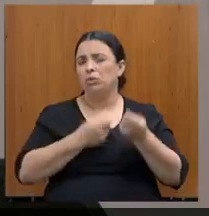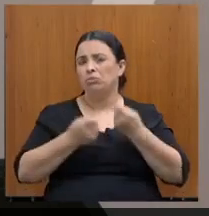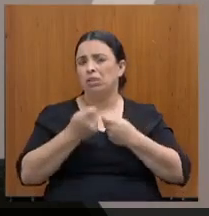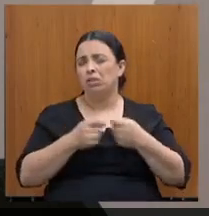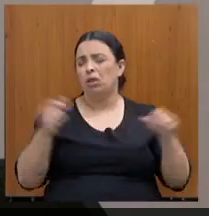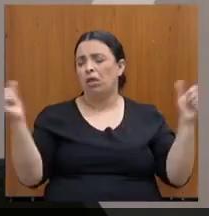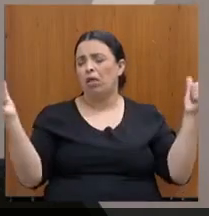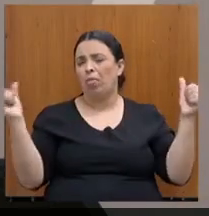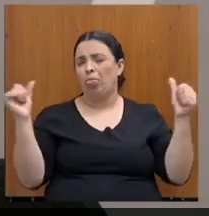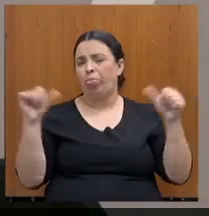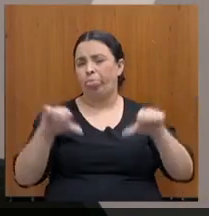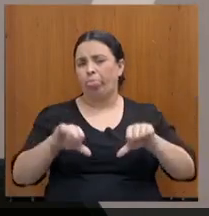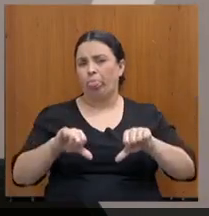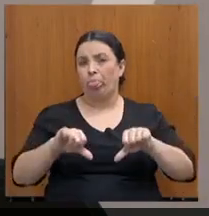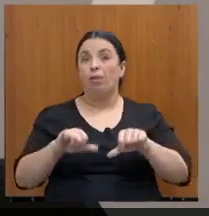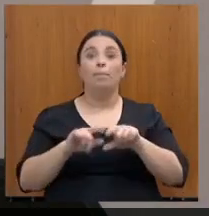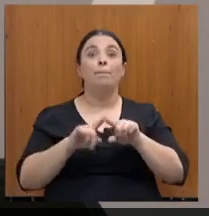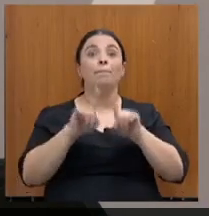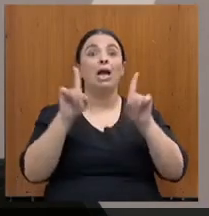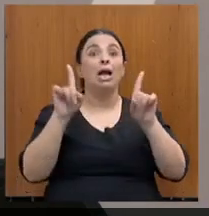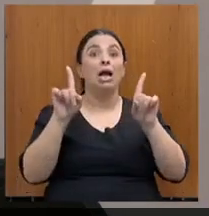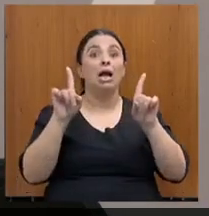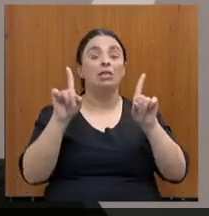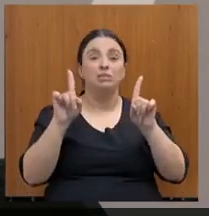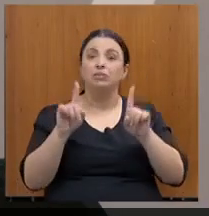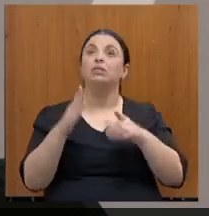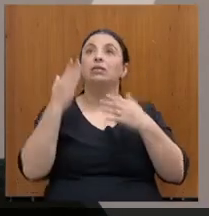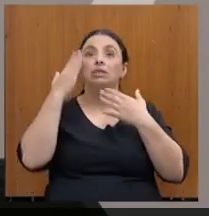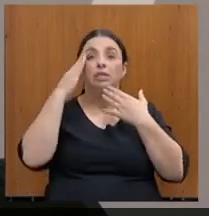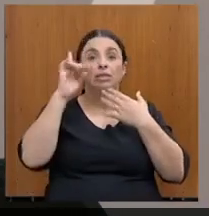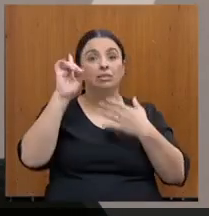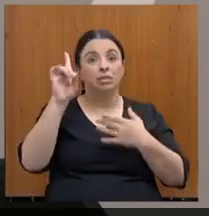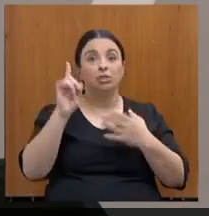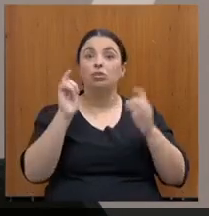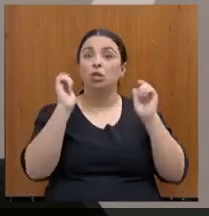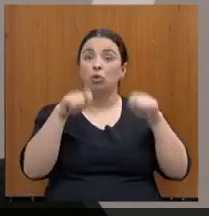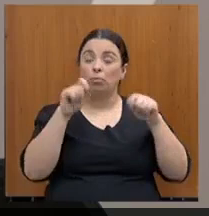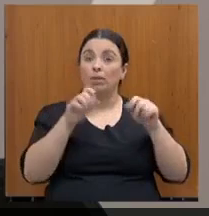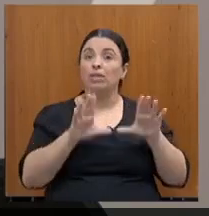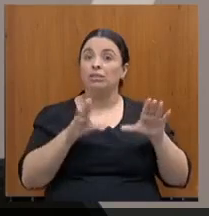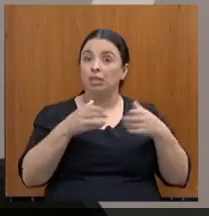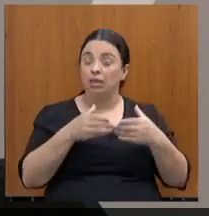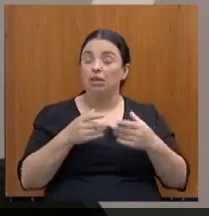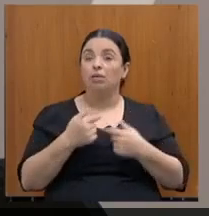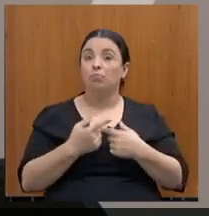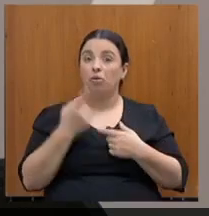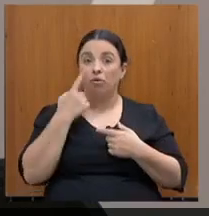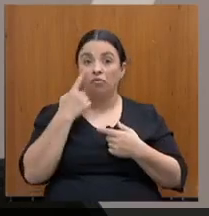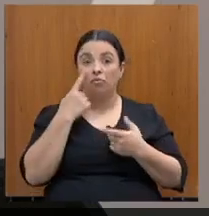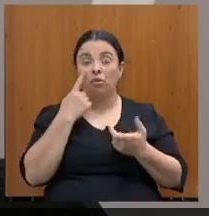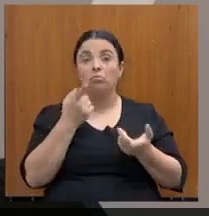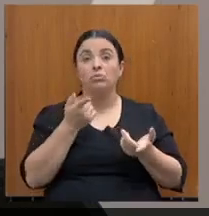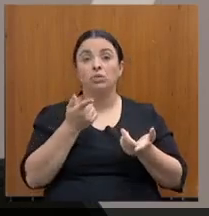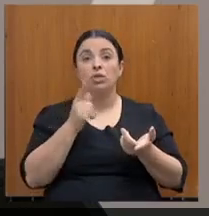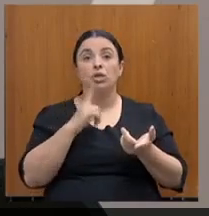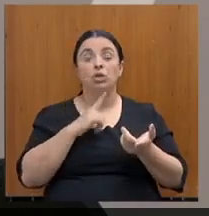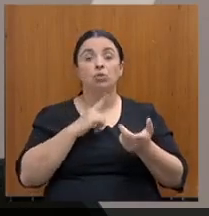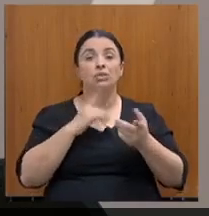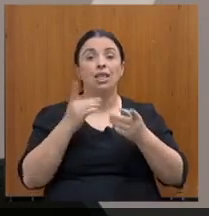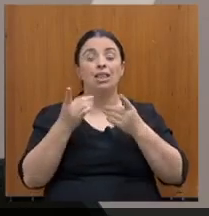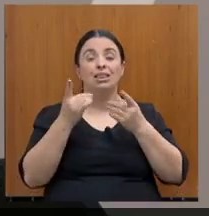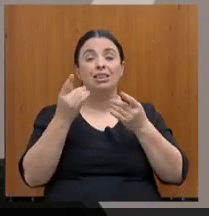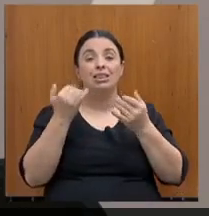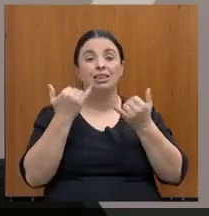E, graças a Deus e graças à competência dessa equipe, vimos os dados demonstrando o contrário.